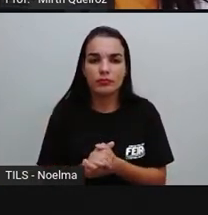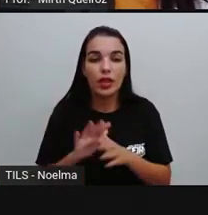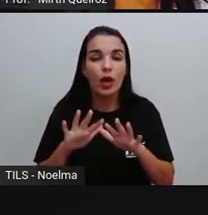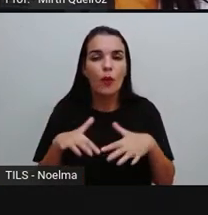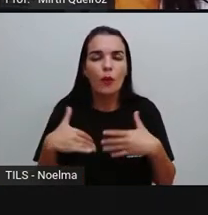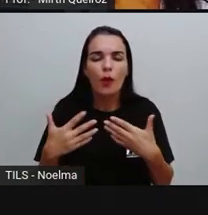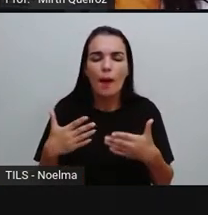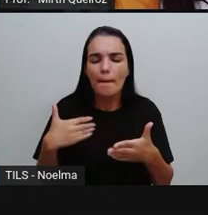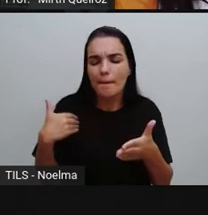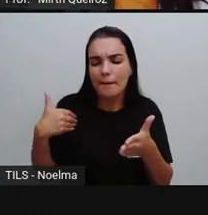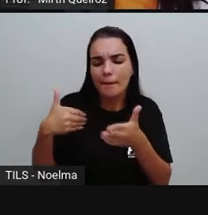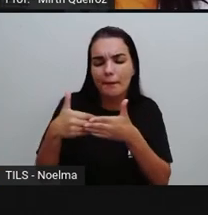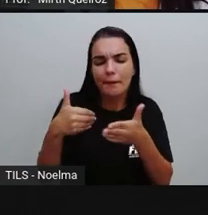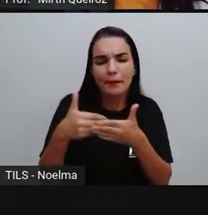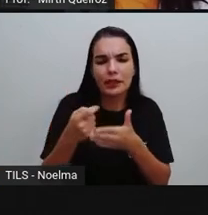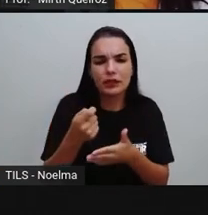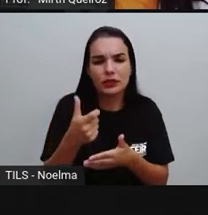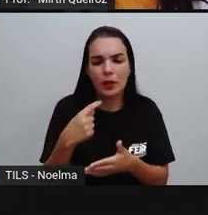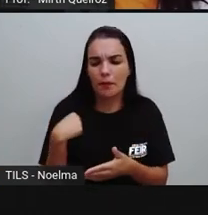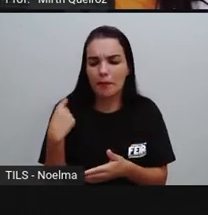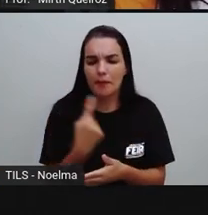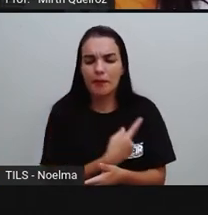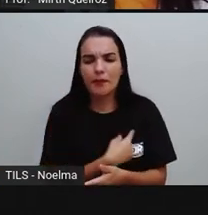Qual é a mais próxima de nós?